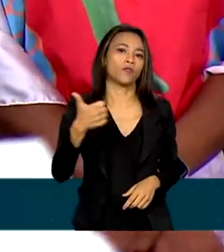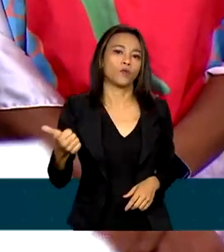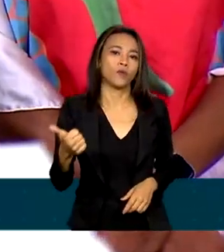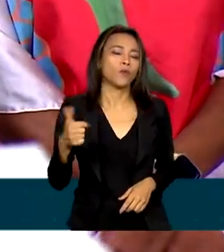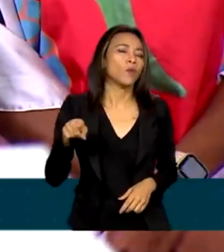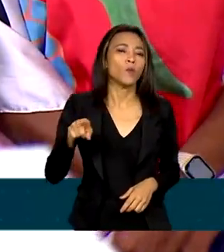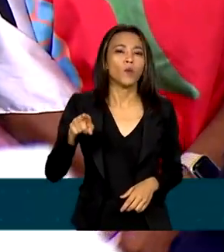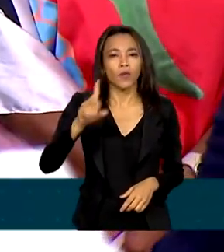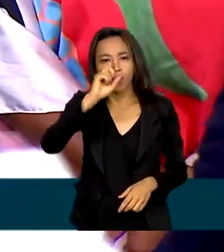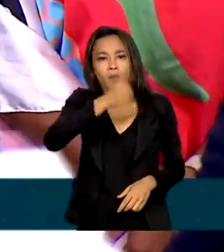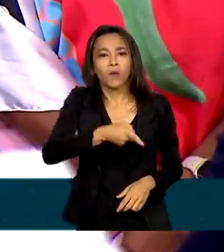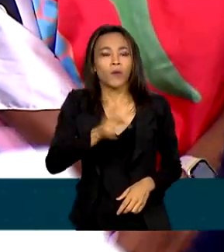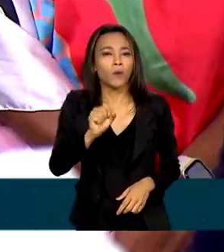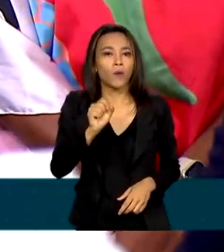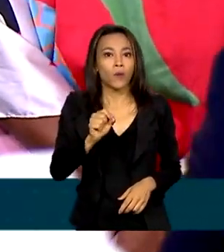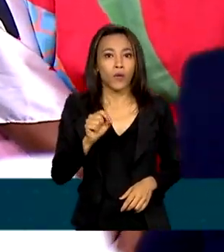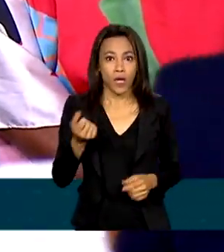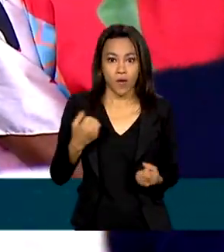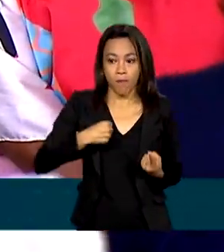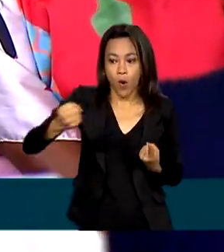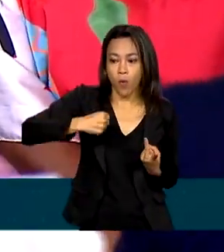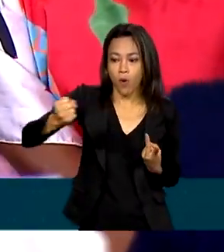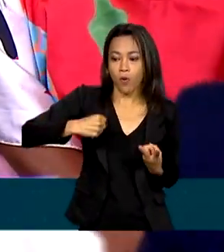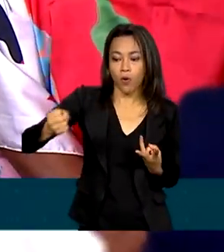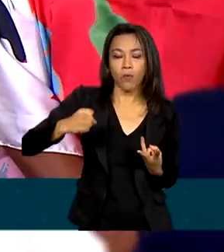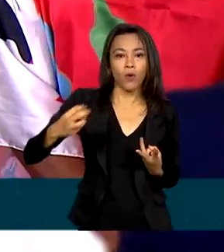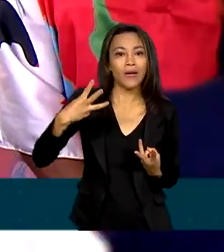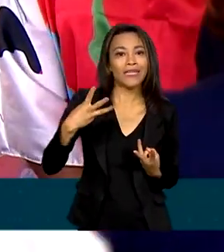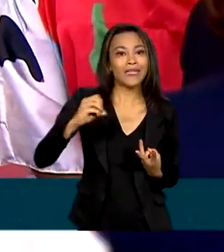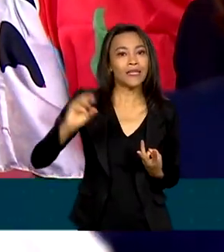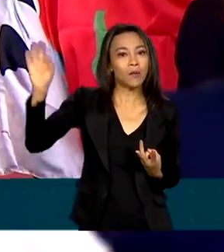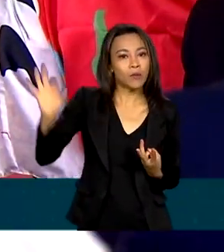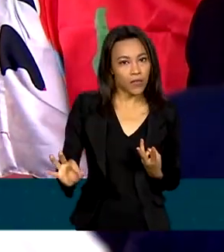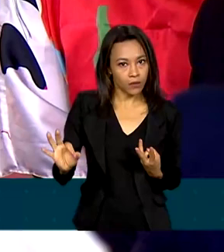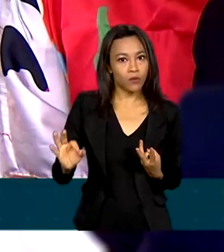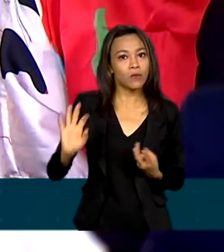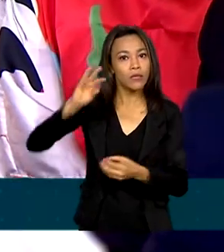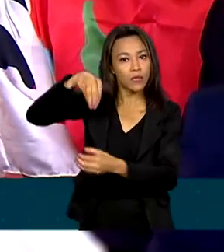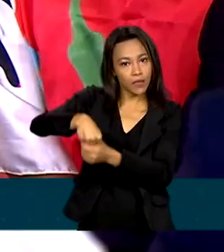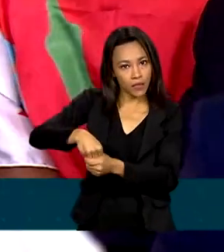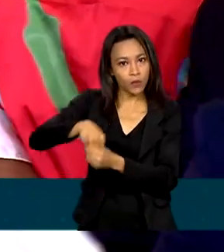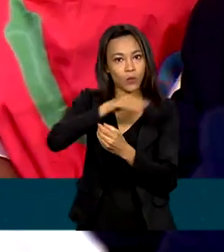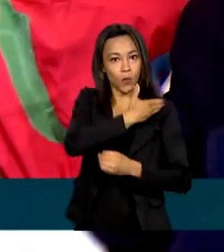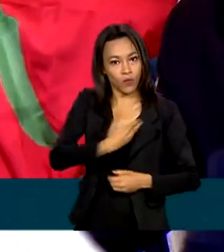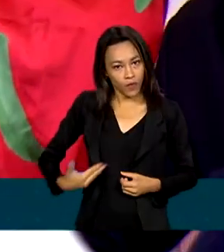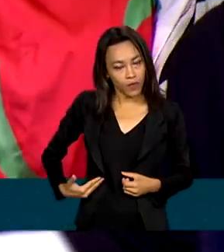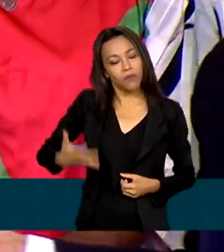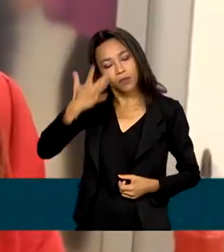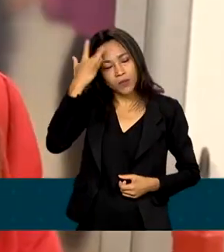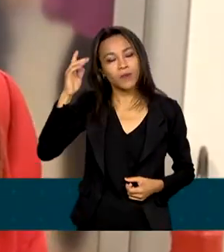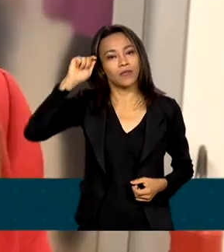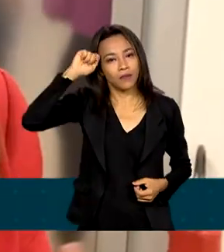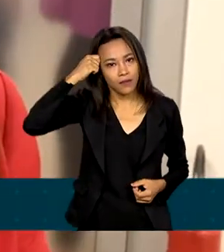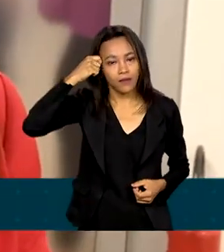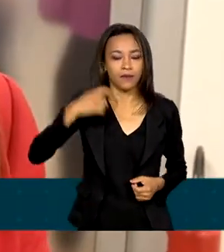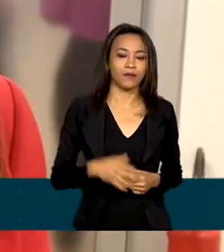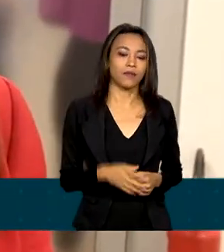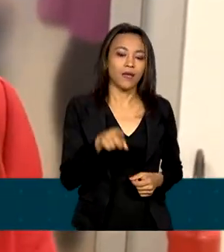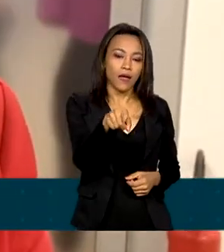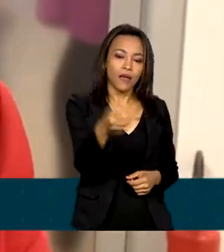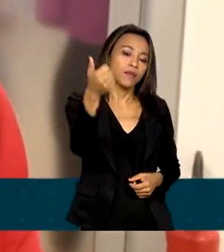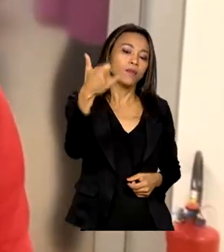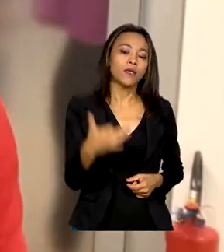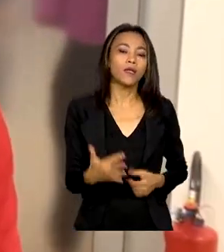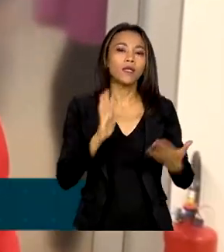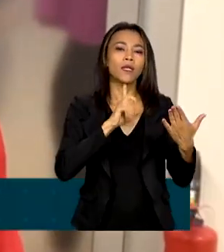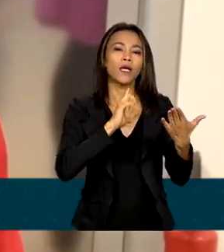determinou o preenchimento de 30% dos cargos do poder público por pessoas negras. Tem alguns projetos